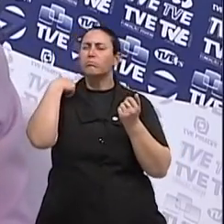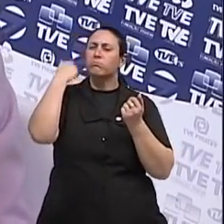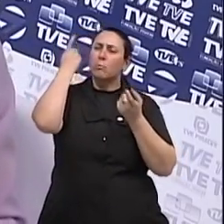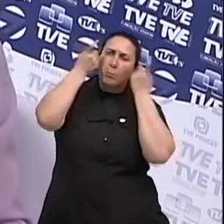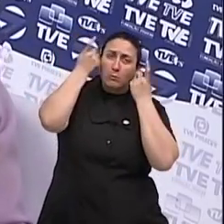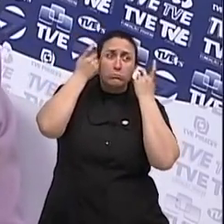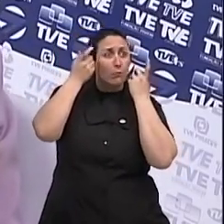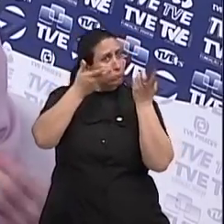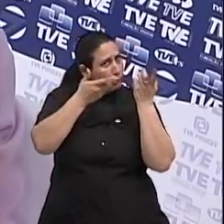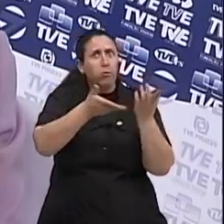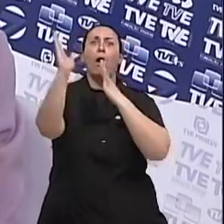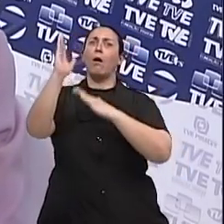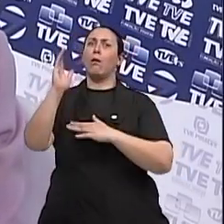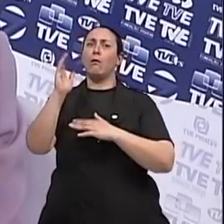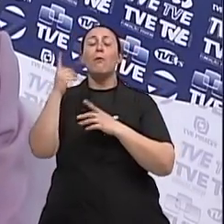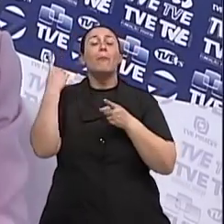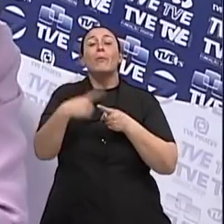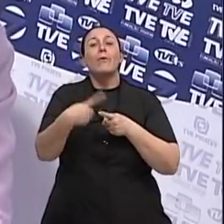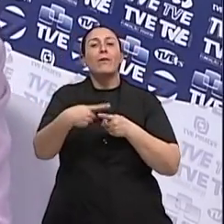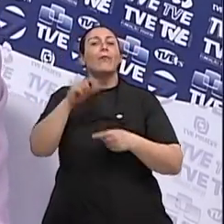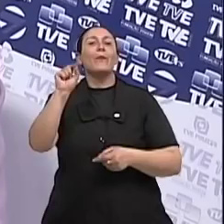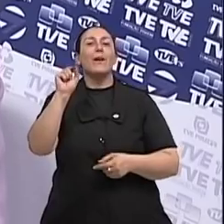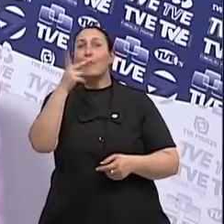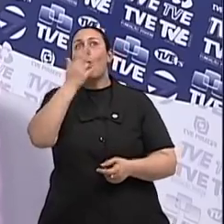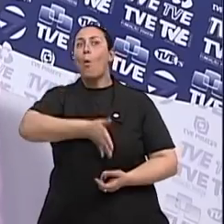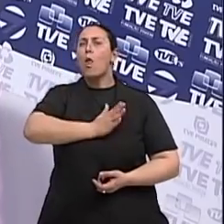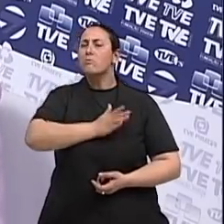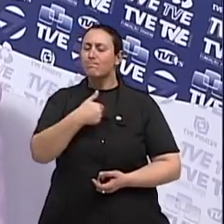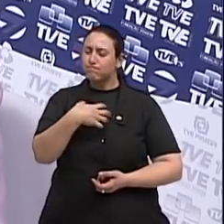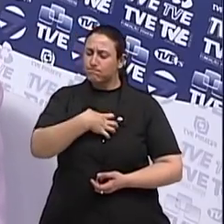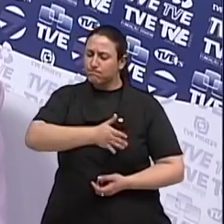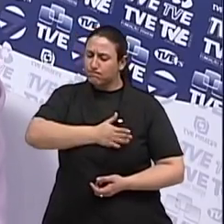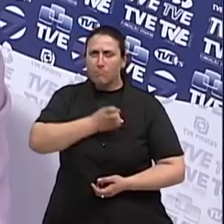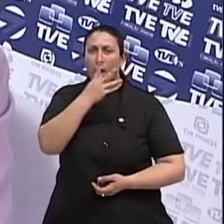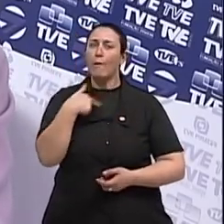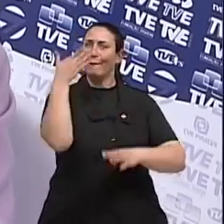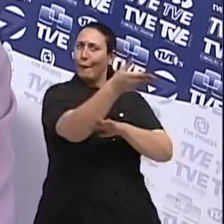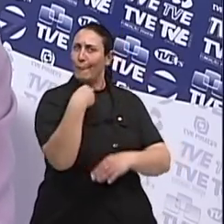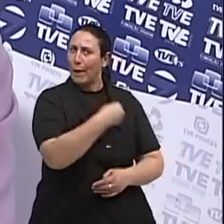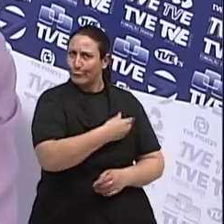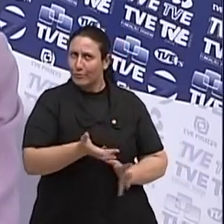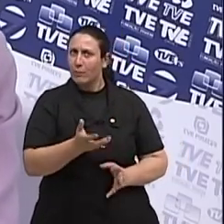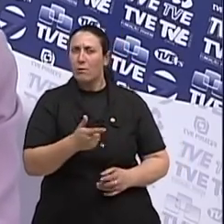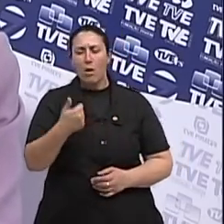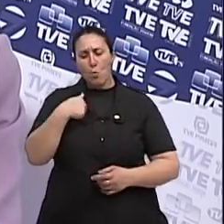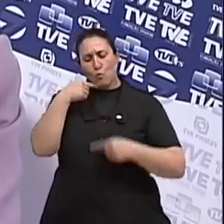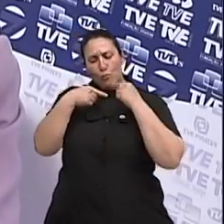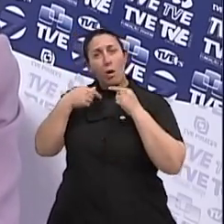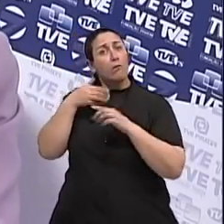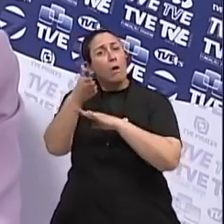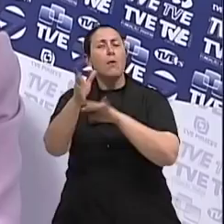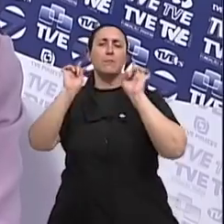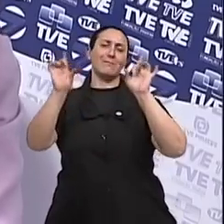no especialista. É o que a gente faz com o coração ou com outros órgãos. Se a gente tá em dúvida, a gente vai no